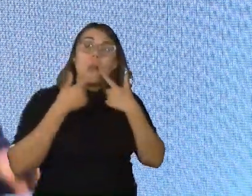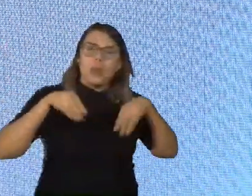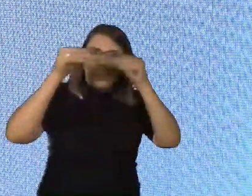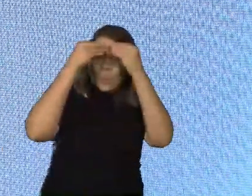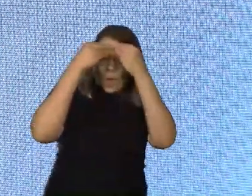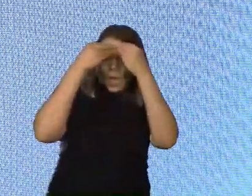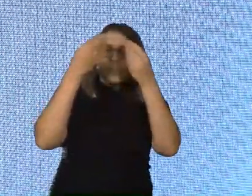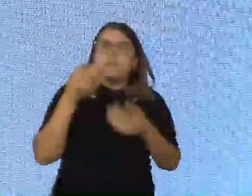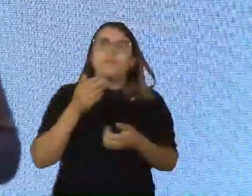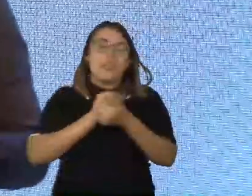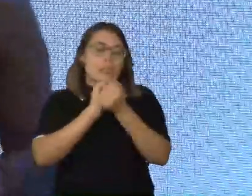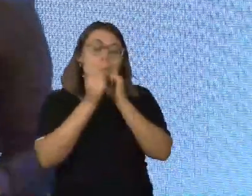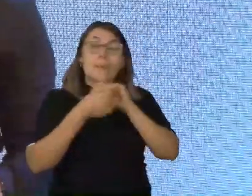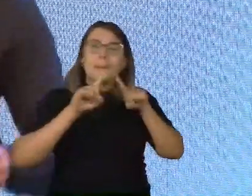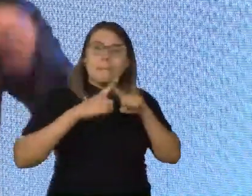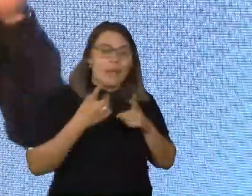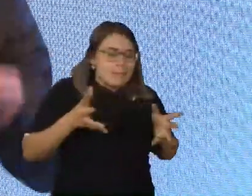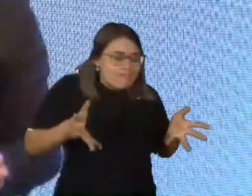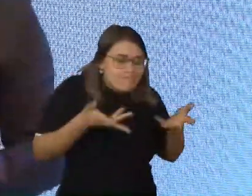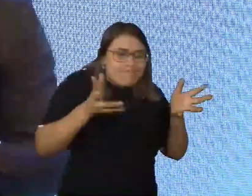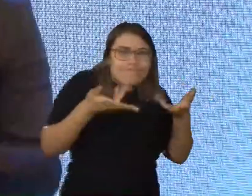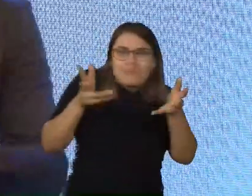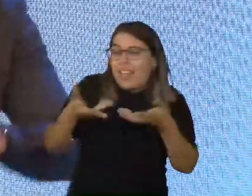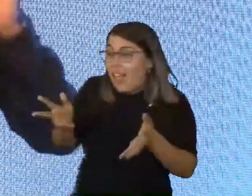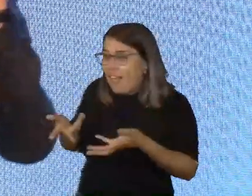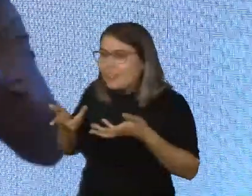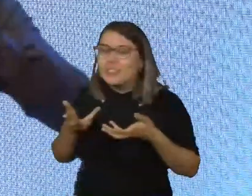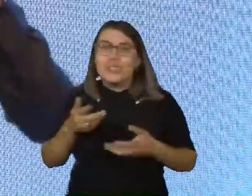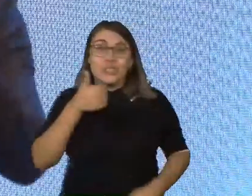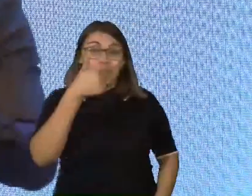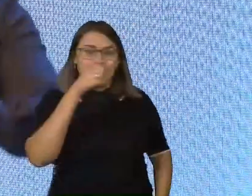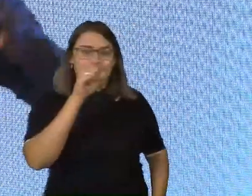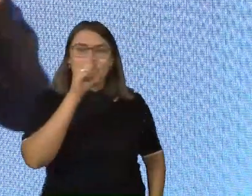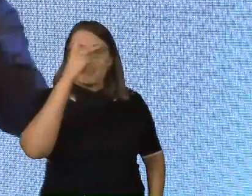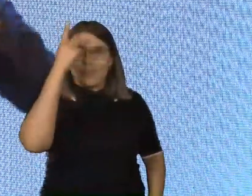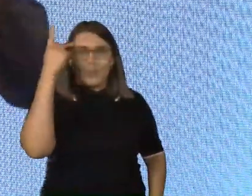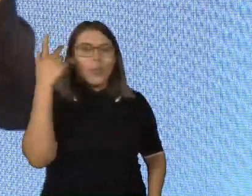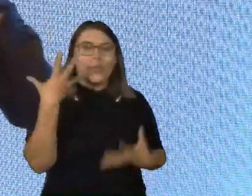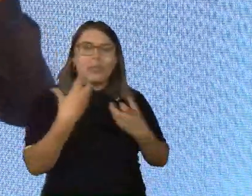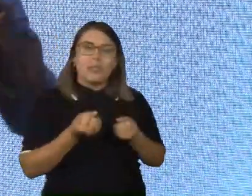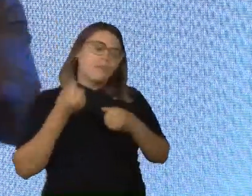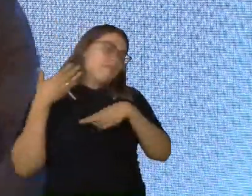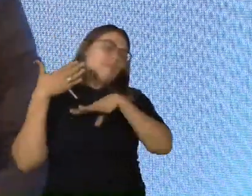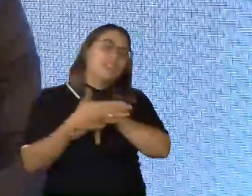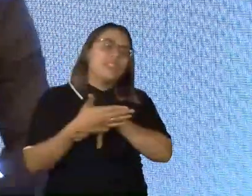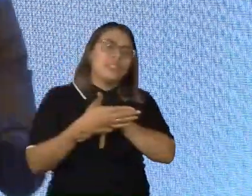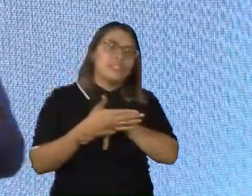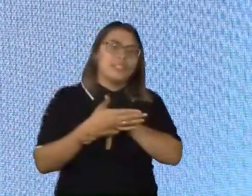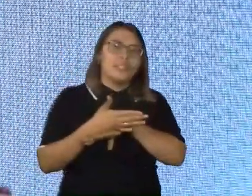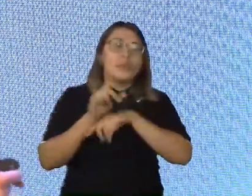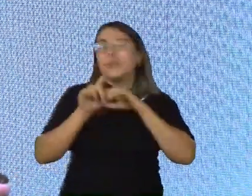mas nós operamos nas habilidades de cada um. Nós estávamos focados nos 18 participantes, olhando quais eram os seus talentos,